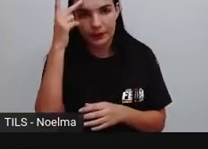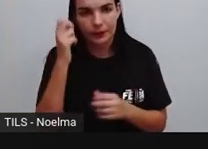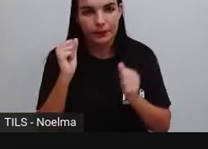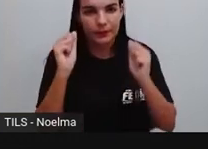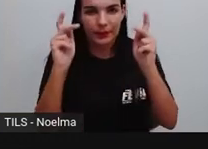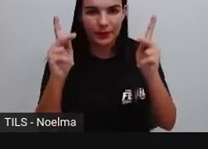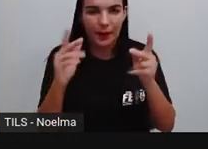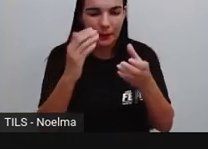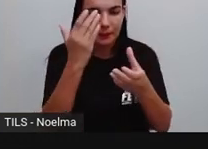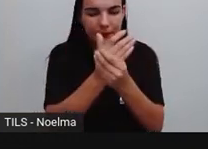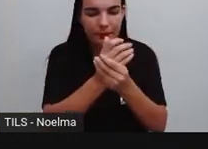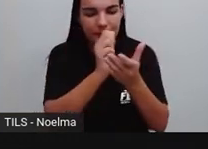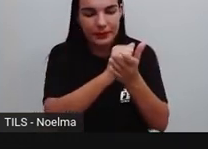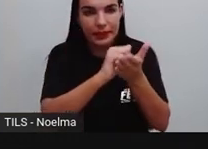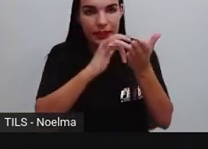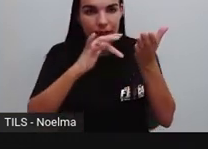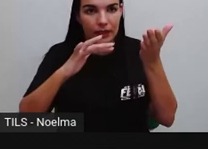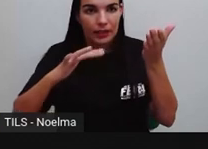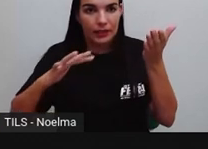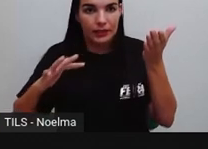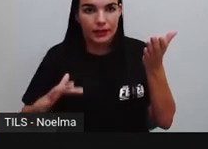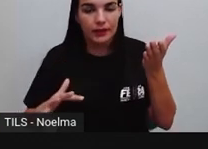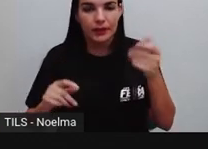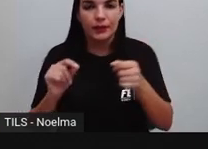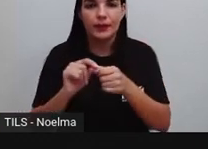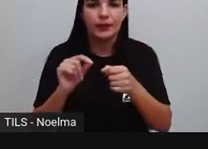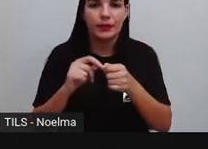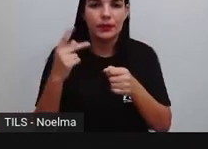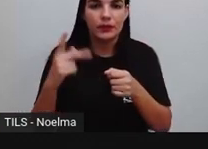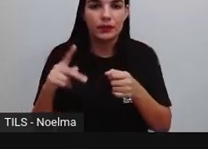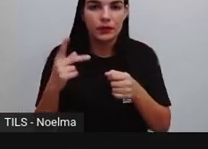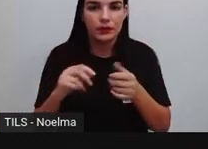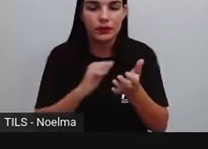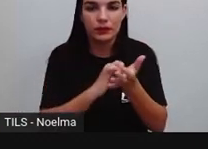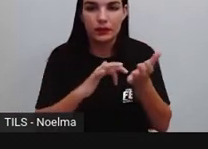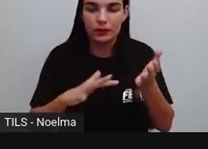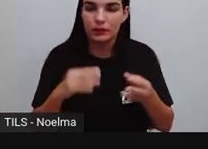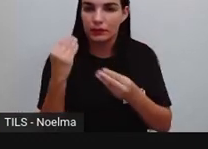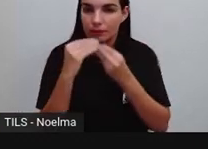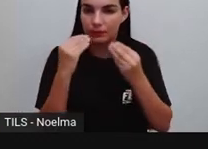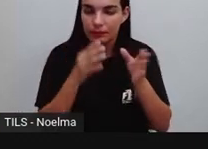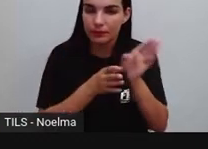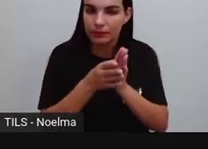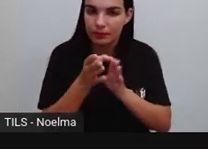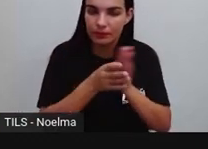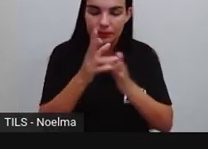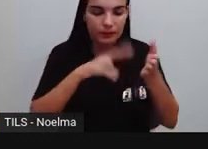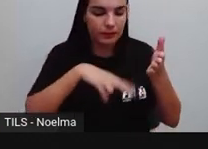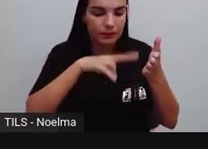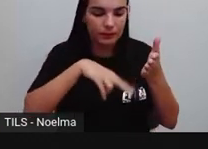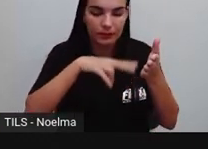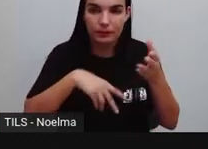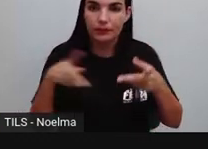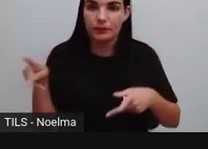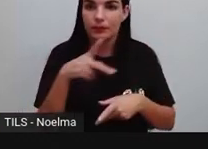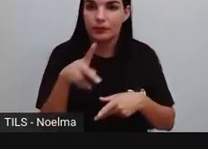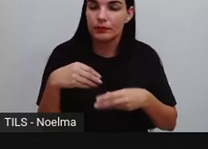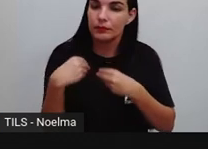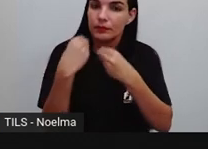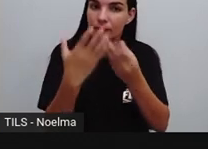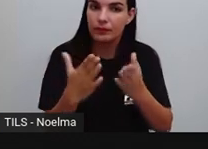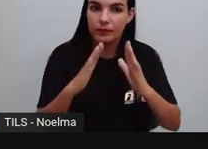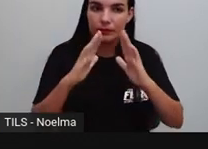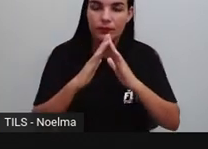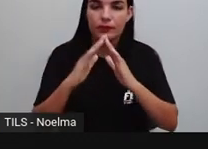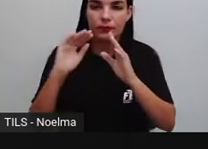Agora, pegue lá o bloco de atividades, realiza sua atividade com bastante capricho, leia lá as orientações aí dadas pelos seus professores, certo?